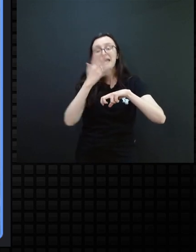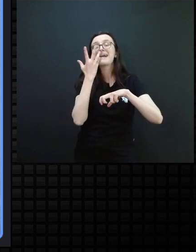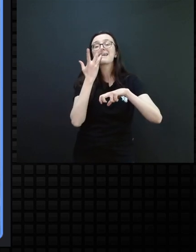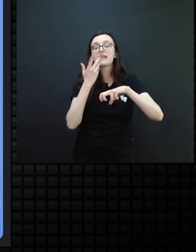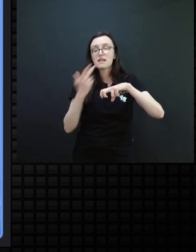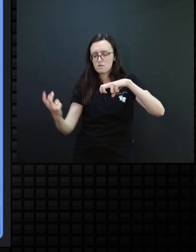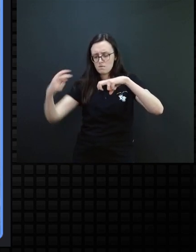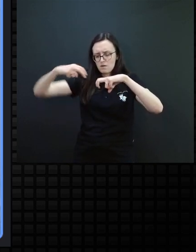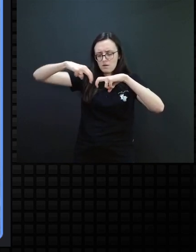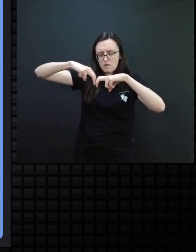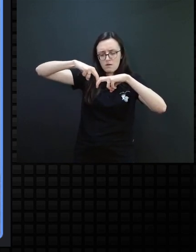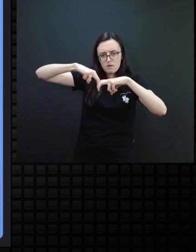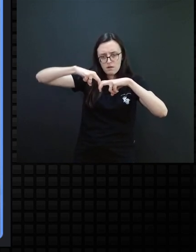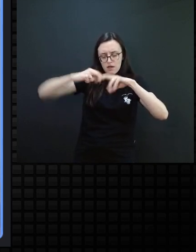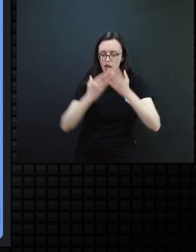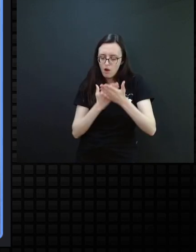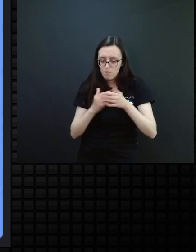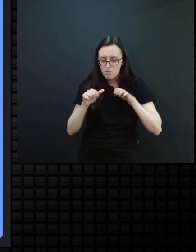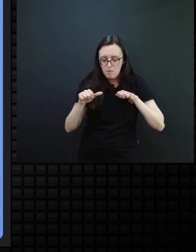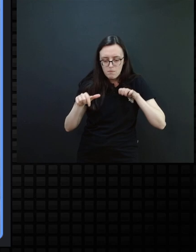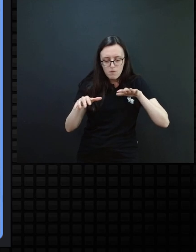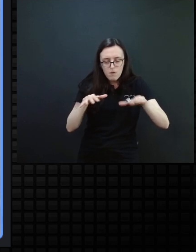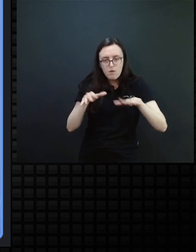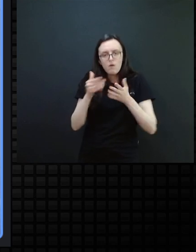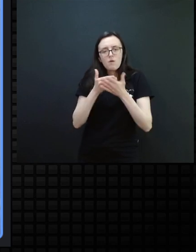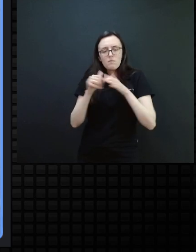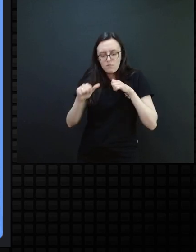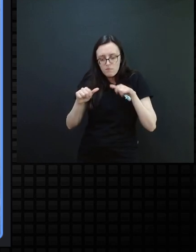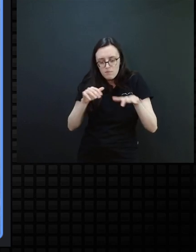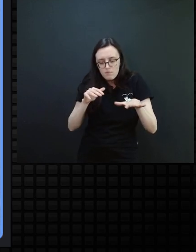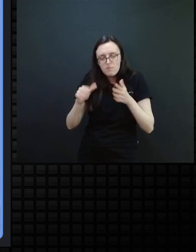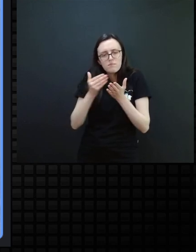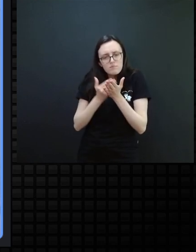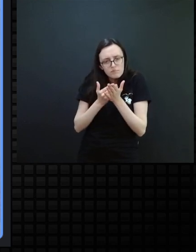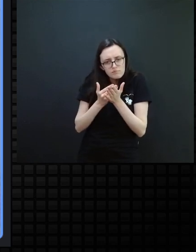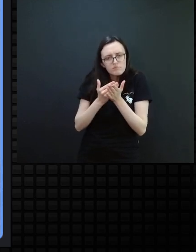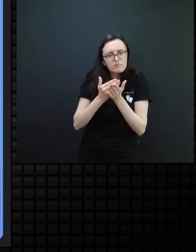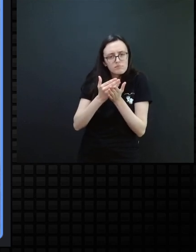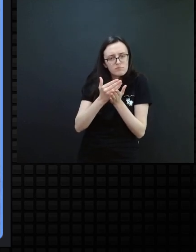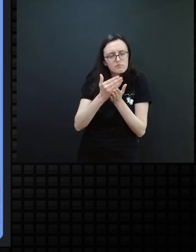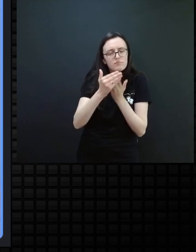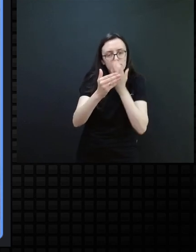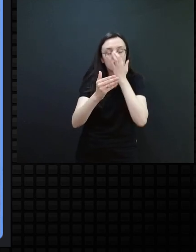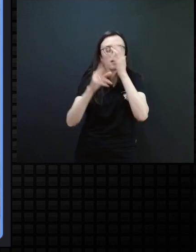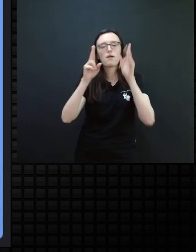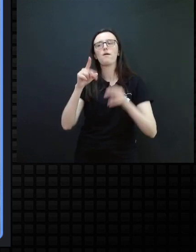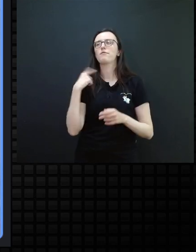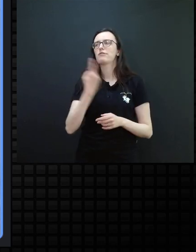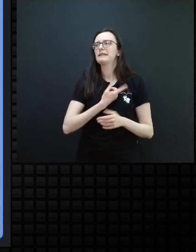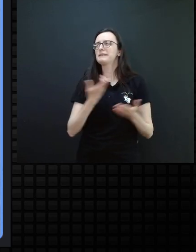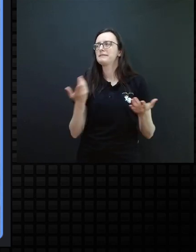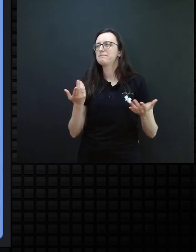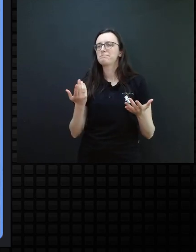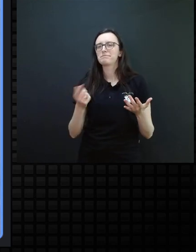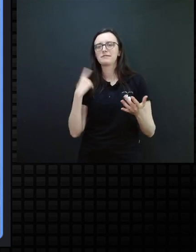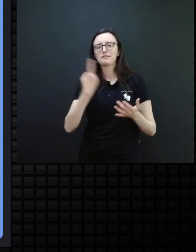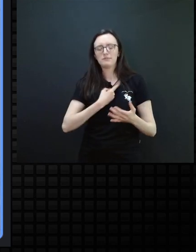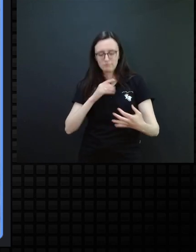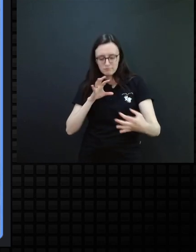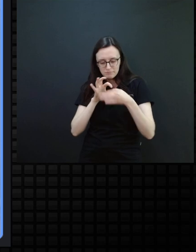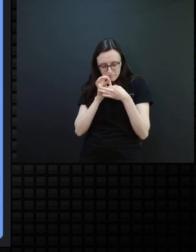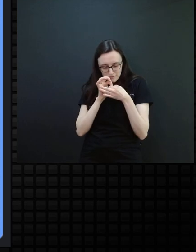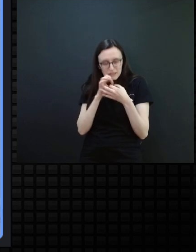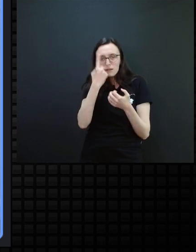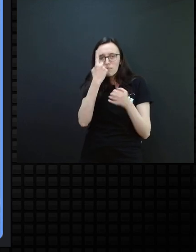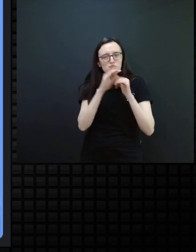começo os primeiros movimentos, as primeiras interações. Então, é como se nós nos tornássemos um só corpo,